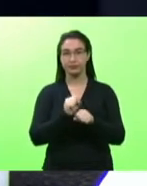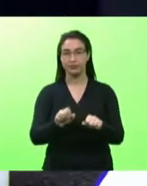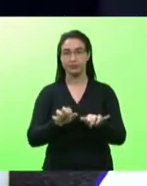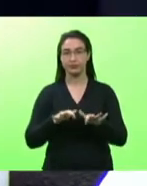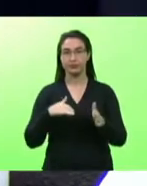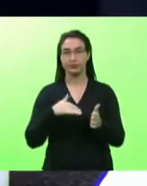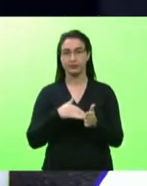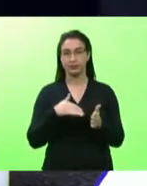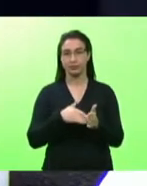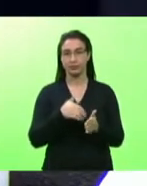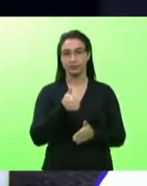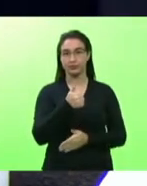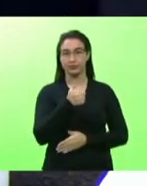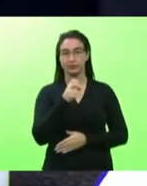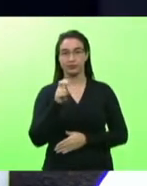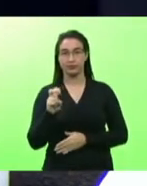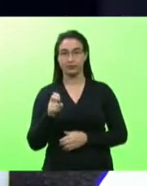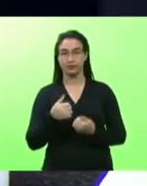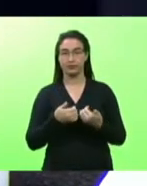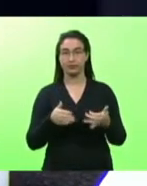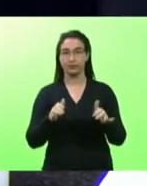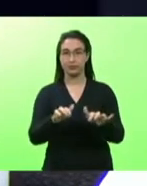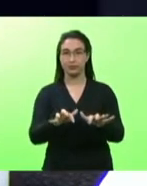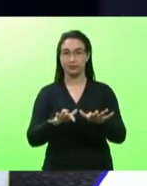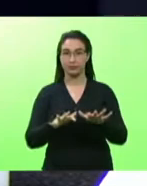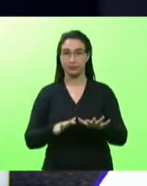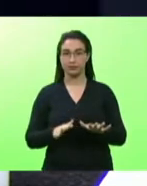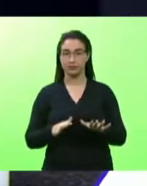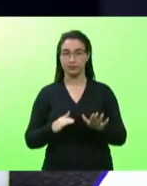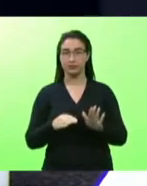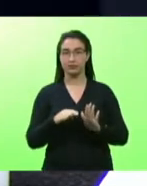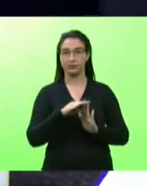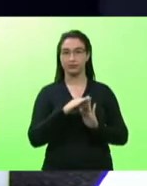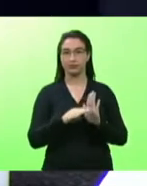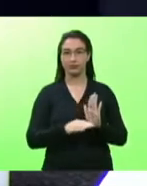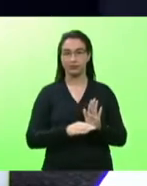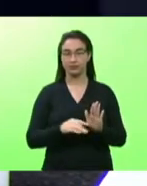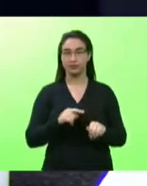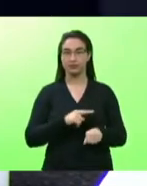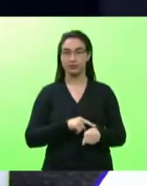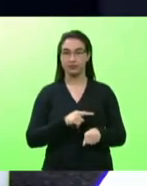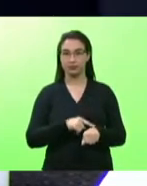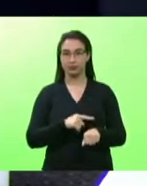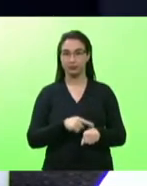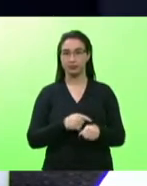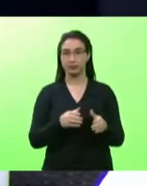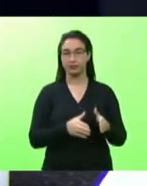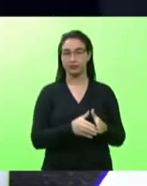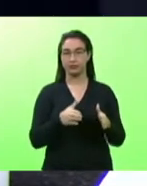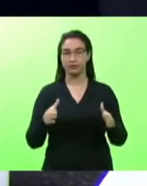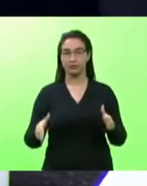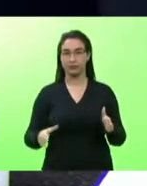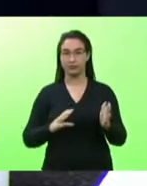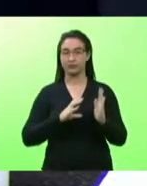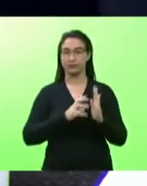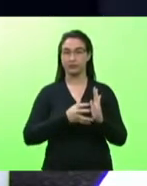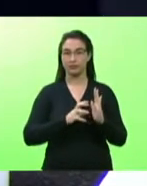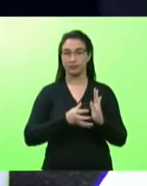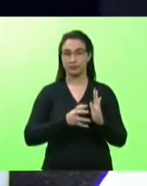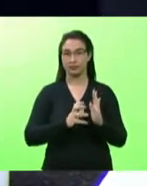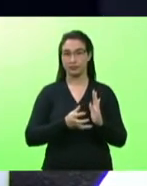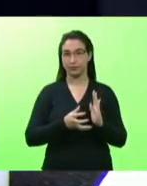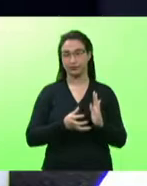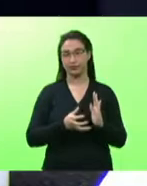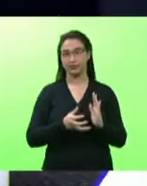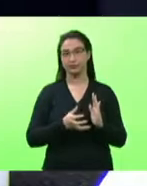15 horas. Reaberta a sessão, o senhor presidente adentrou no próximo horário. No grande expediente, nesse horário destinado aos partidos políticos, fizeram